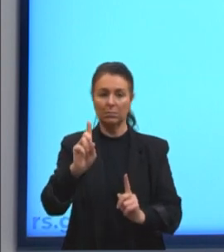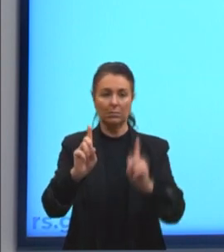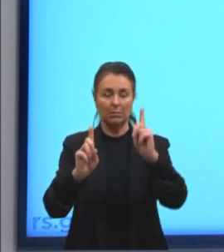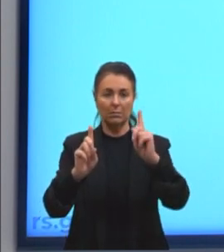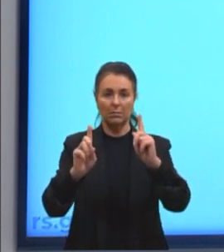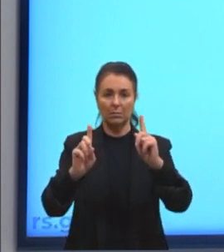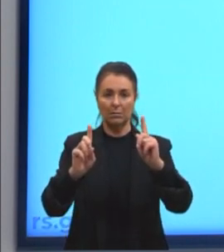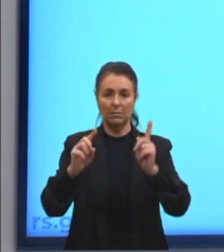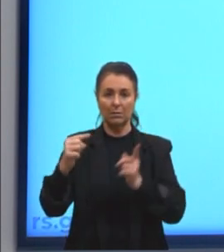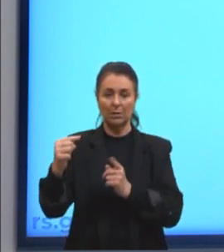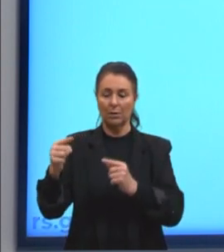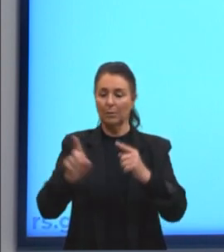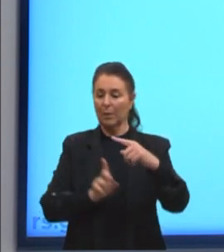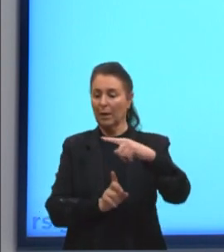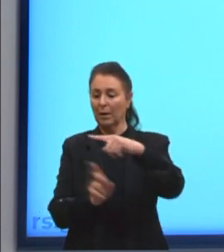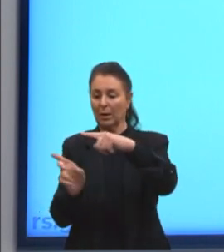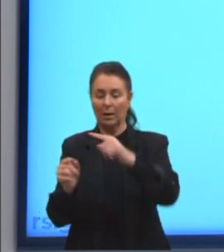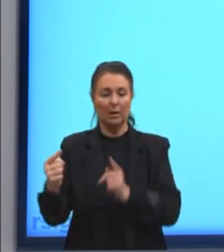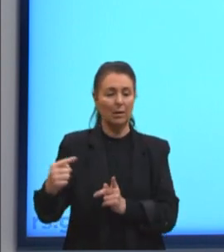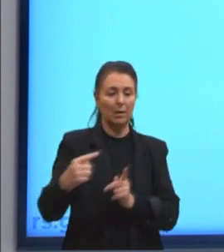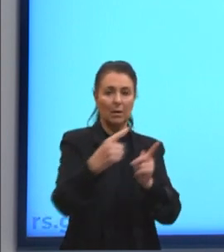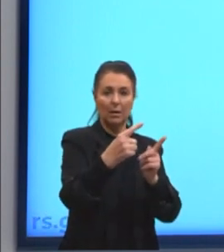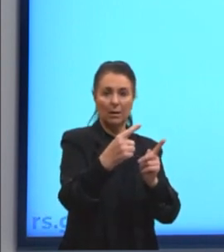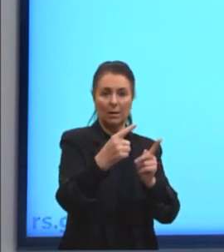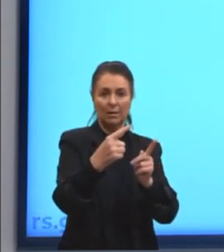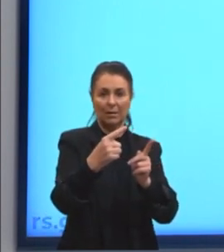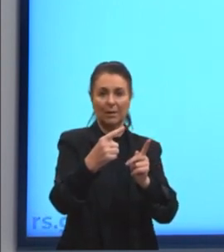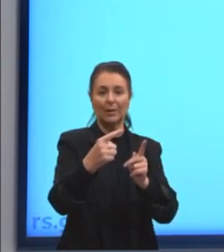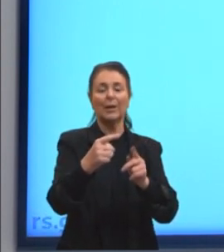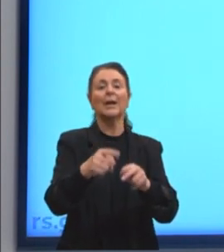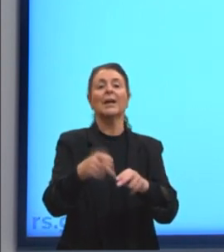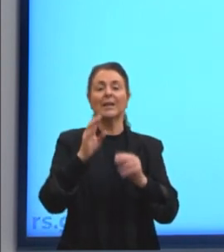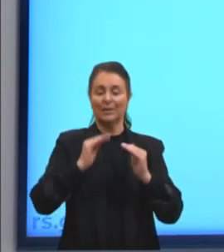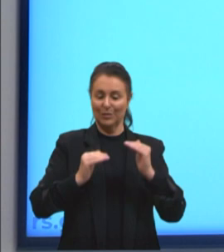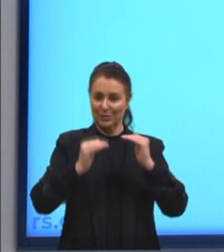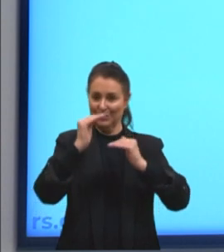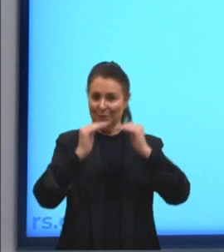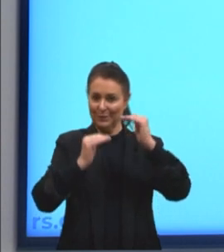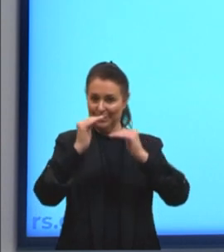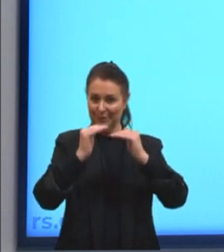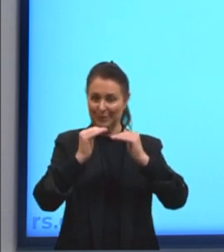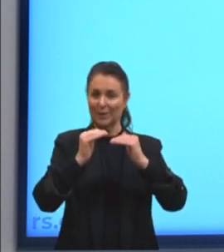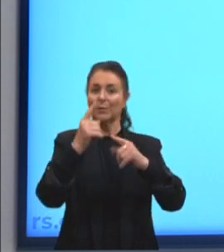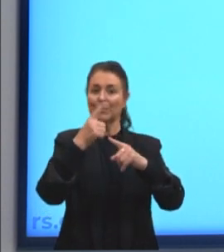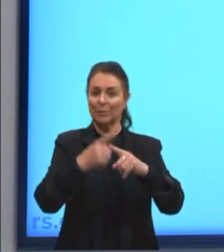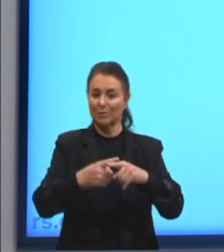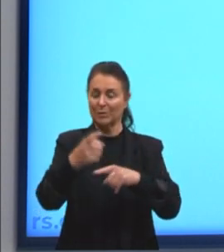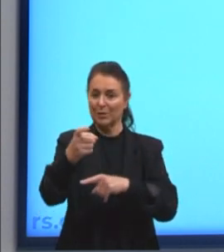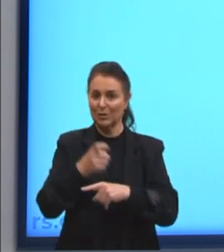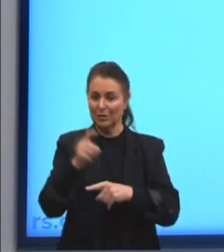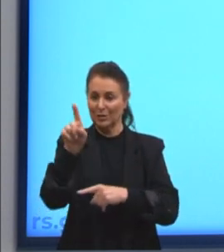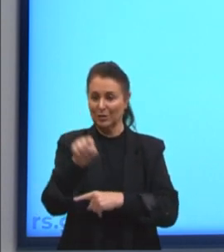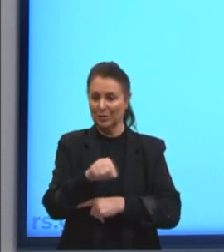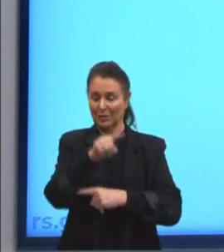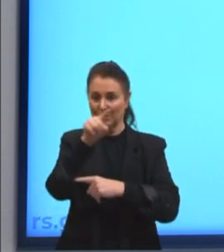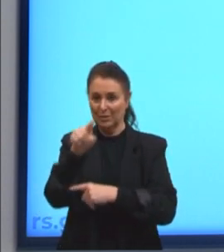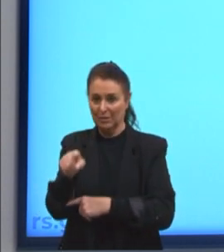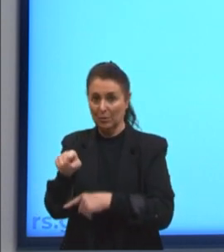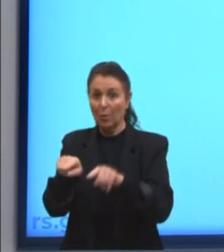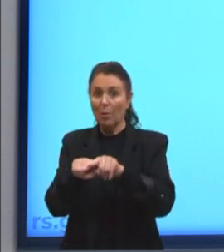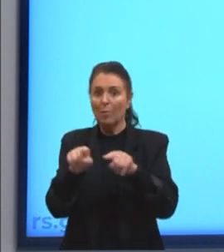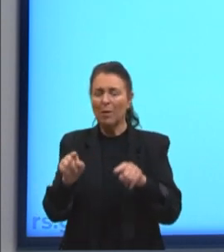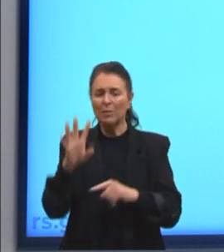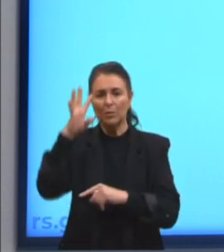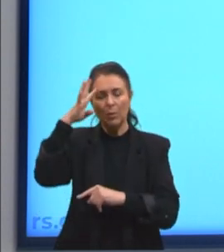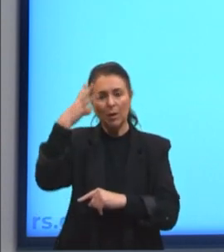proporcional. E aí eu multiplico em X, né? Utilizando a proporção. Multiplico cruzado. Mas quando eu